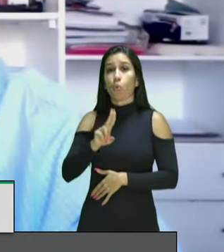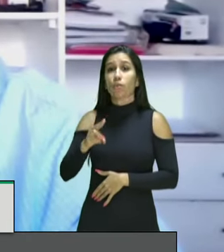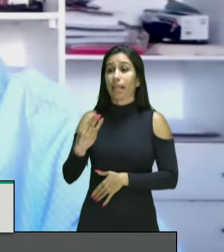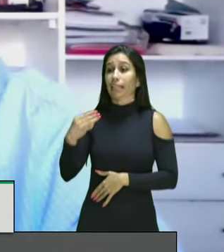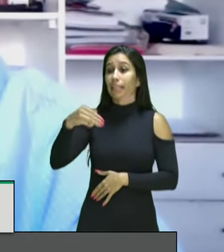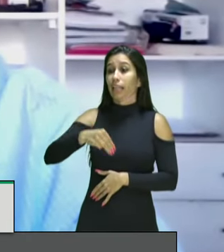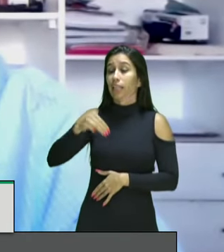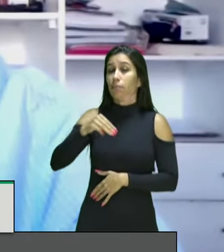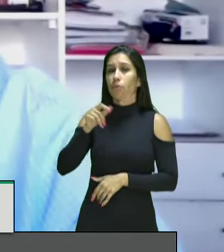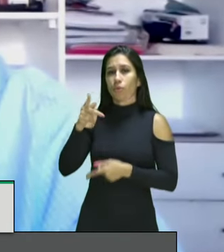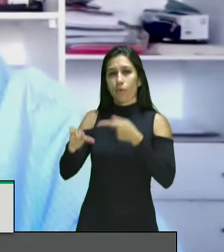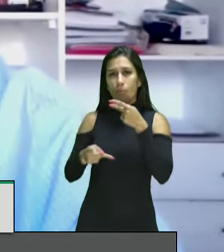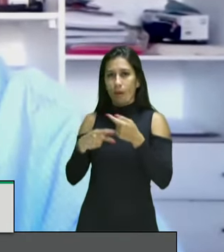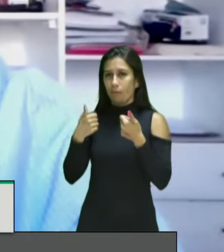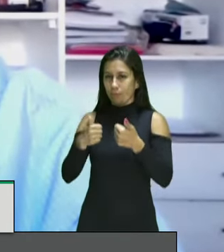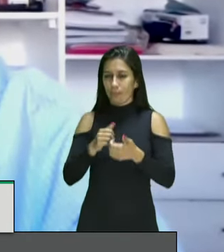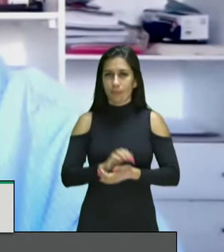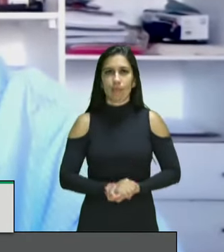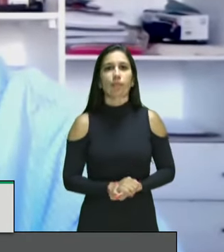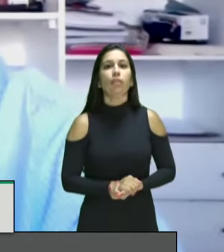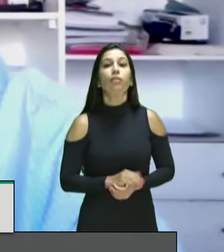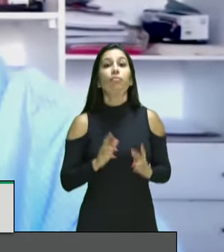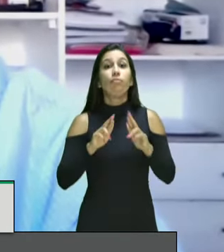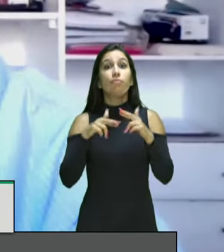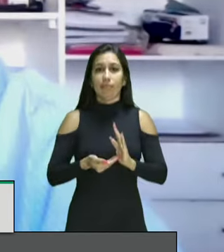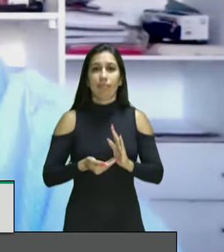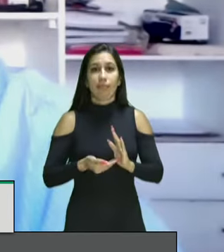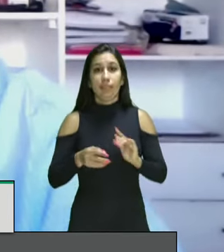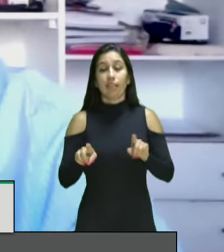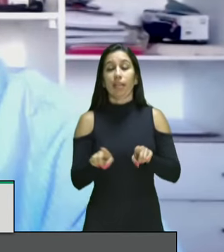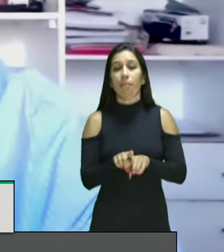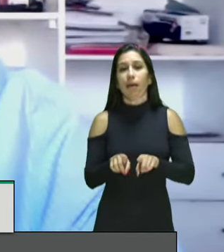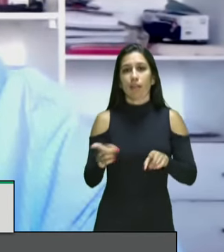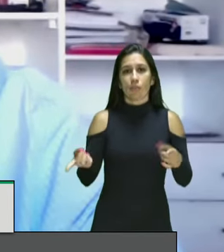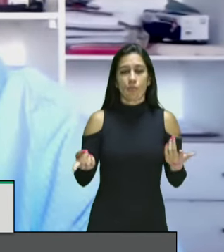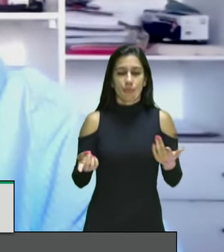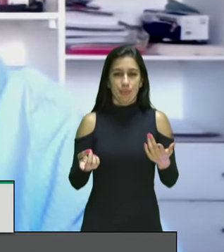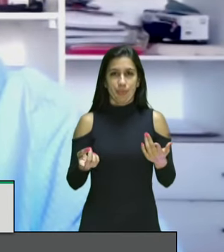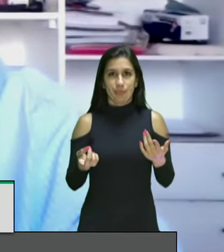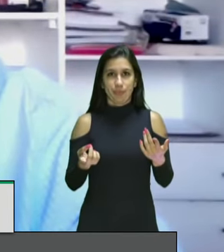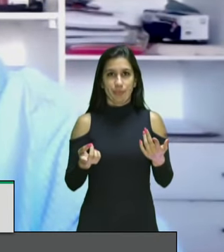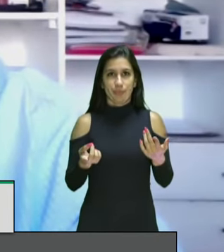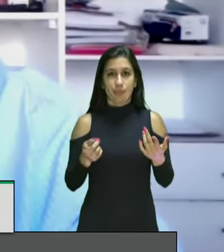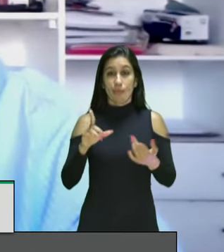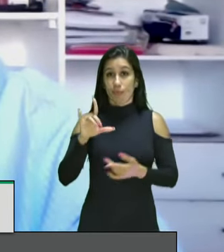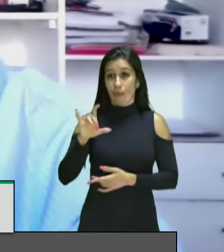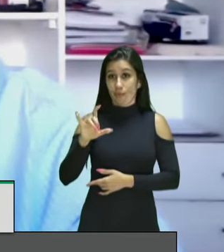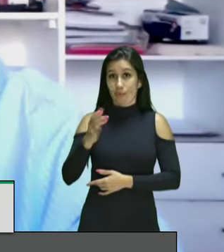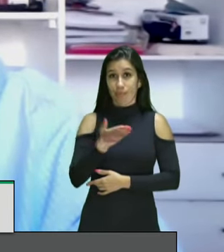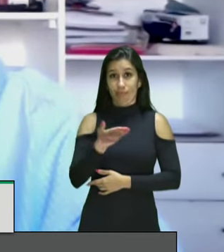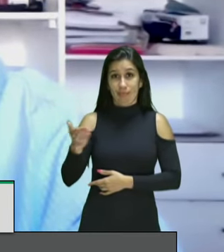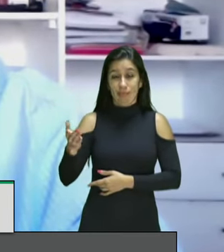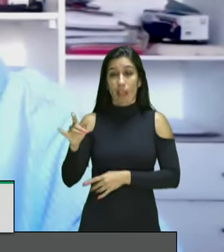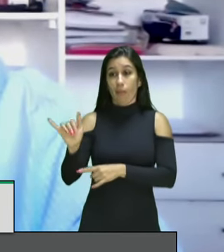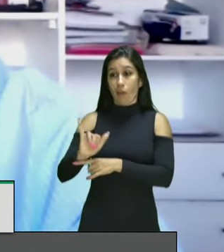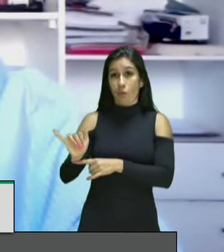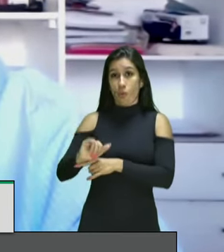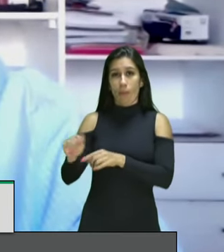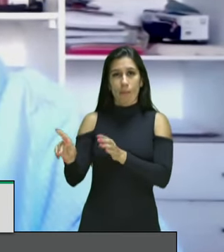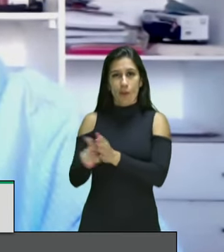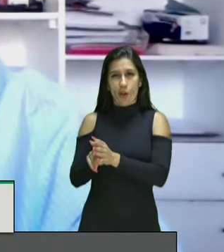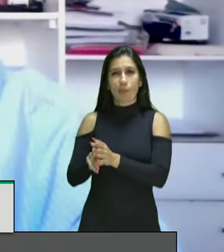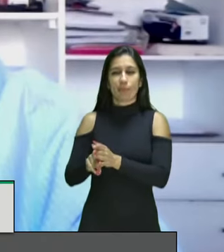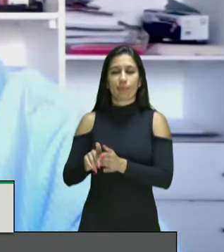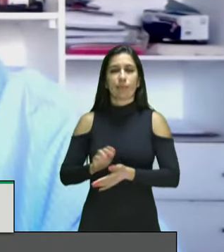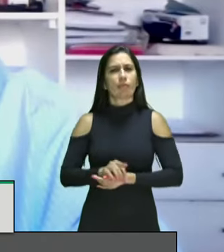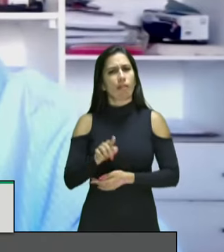minutos. A audiência está sendo transmitida pela página do Facebook e pelo YouTube da Câmara dos Deputados. Você